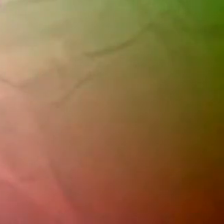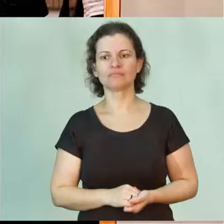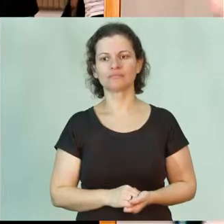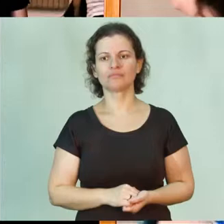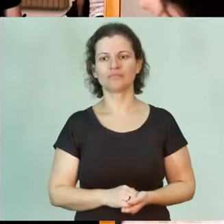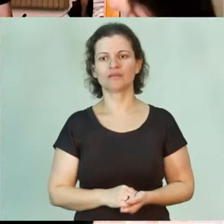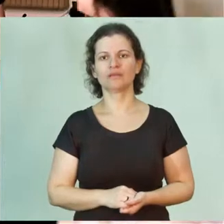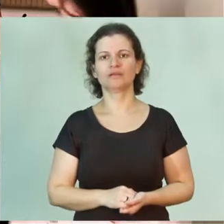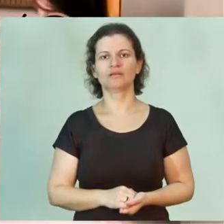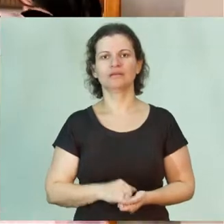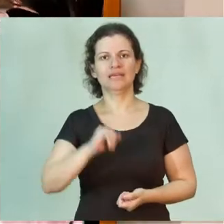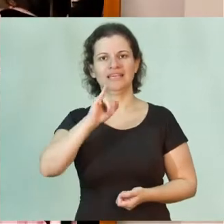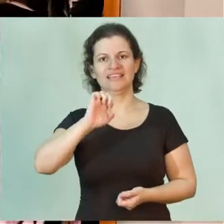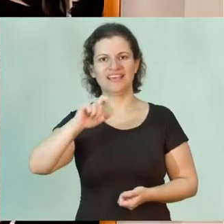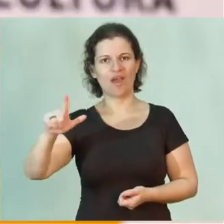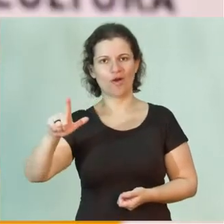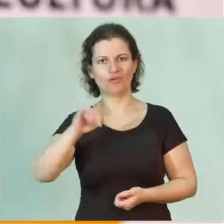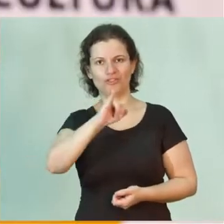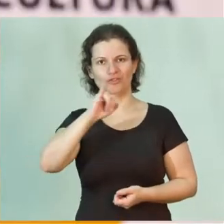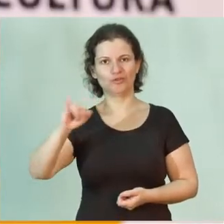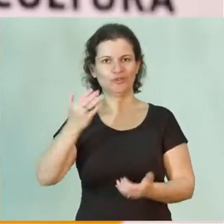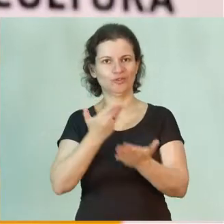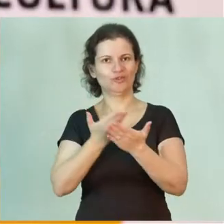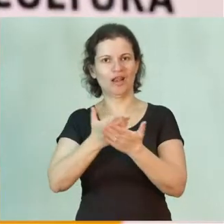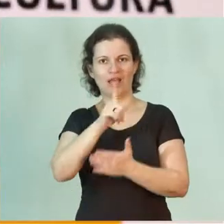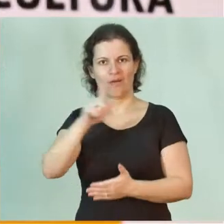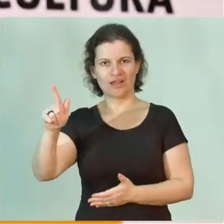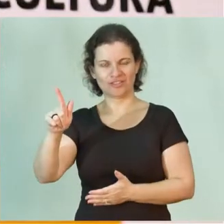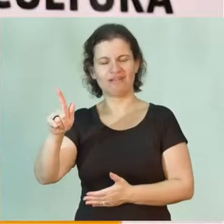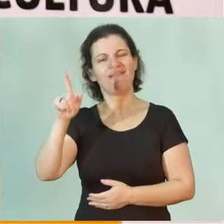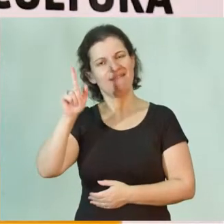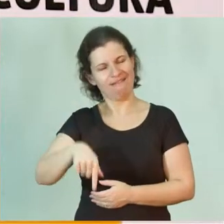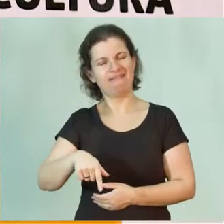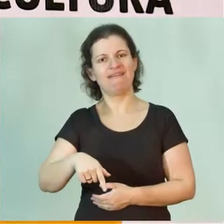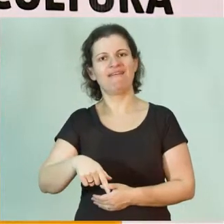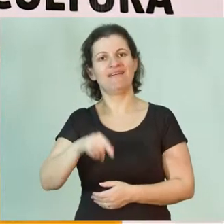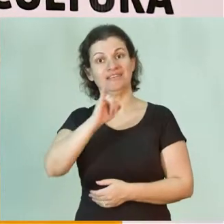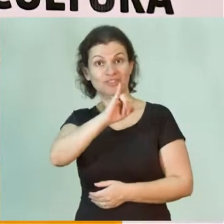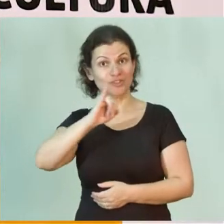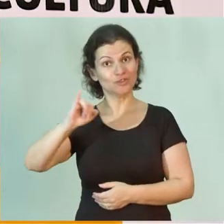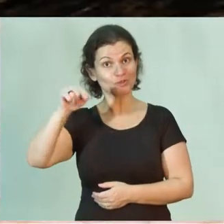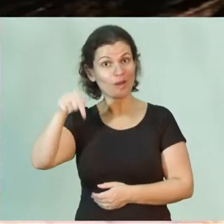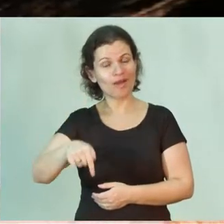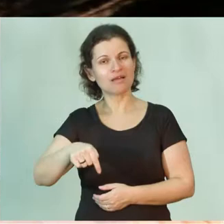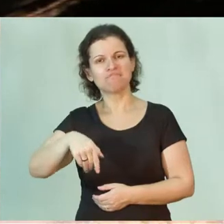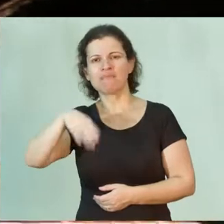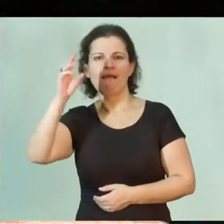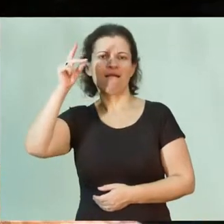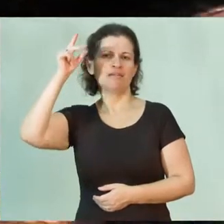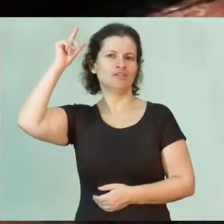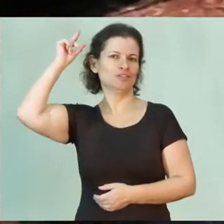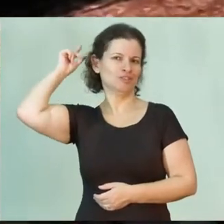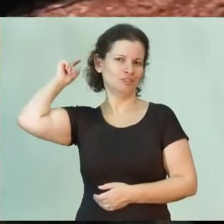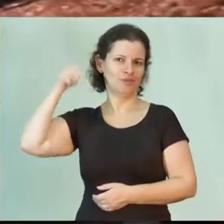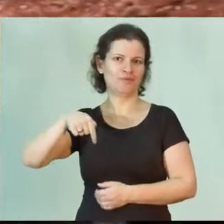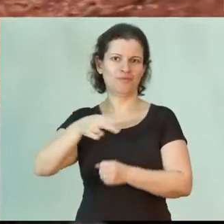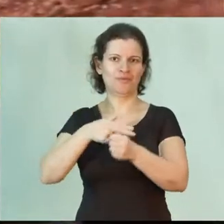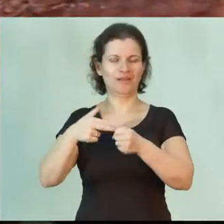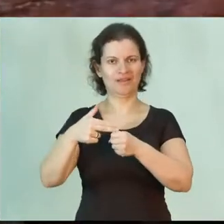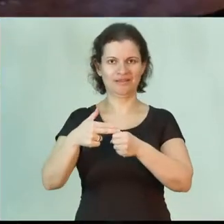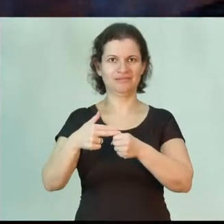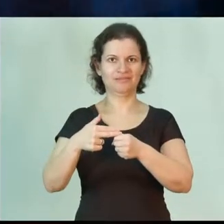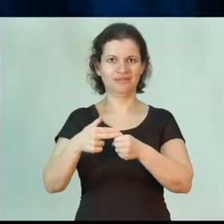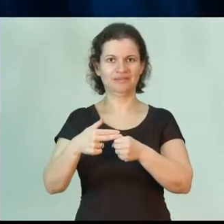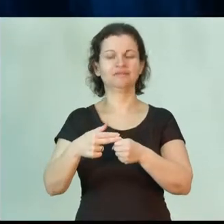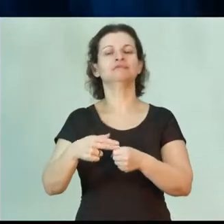O Instituto de Estudos da Linguagem, conhecido como IEL, é um dos institutos mais antigos da Unicamp.